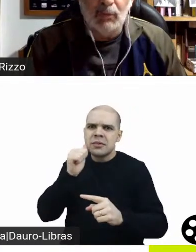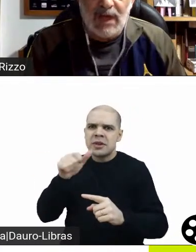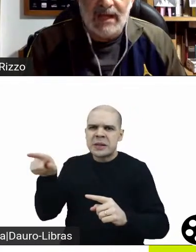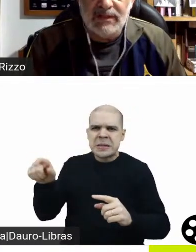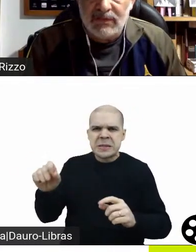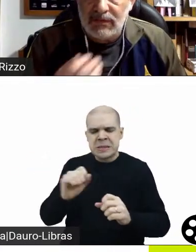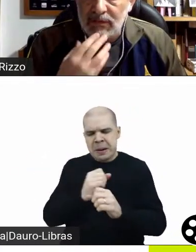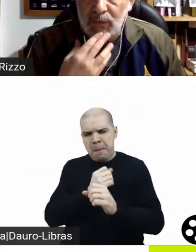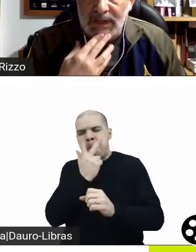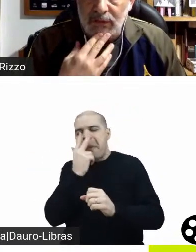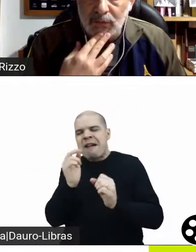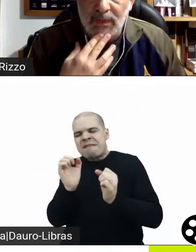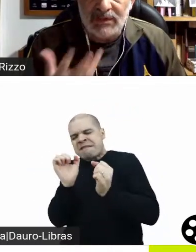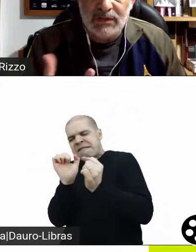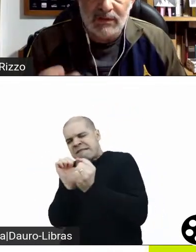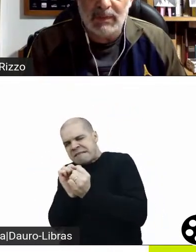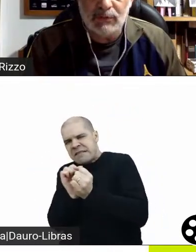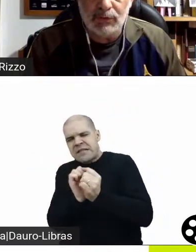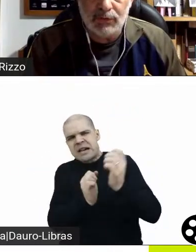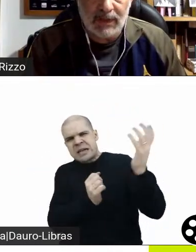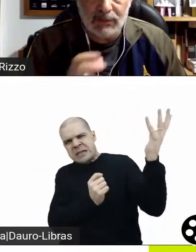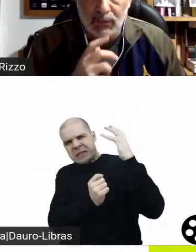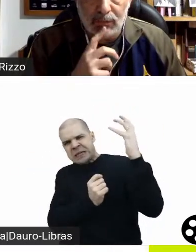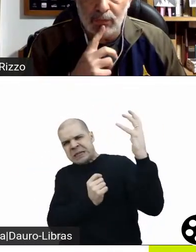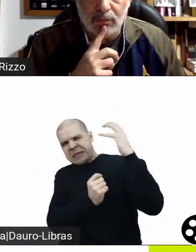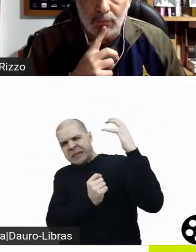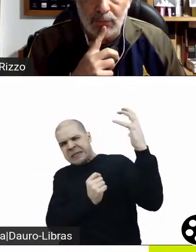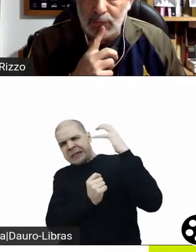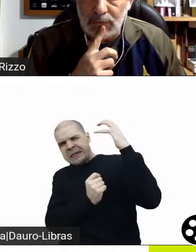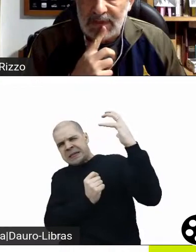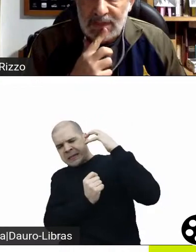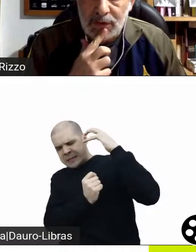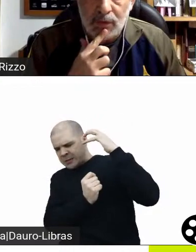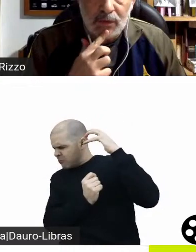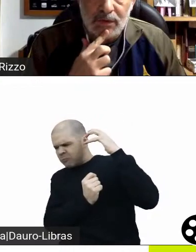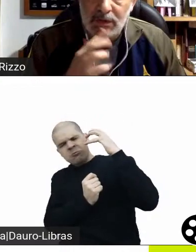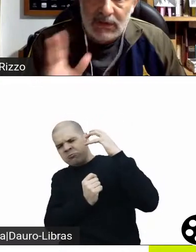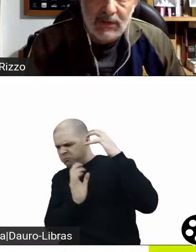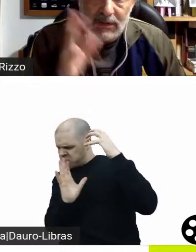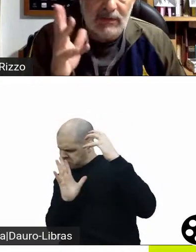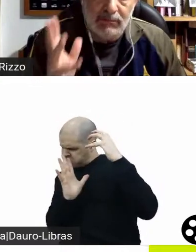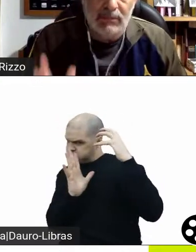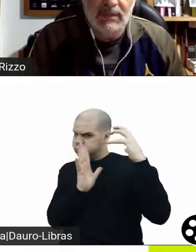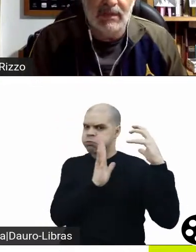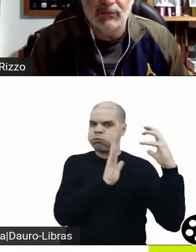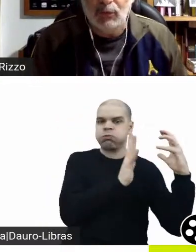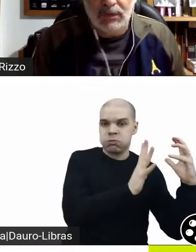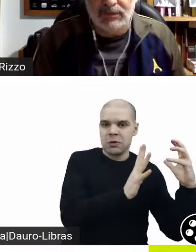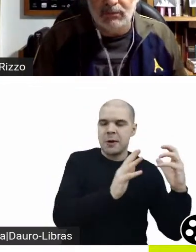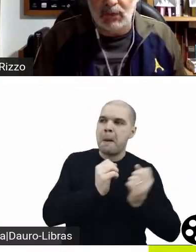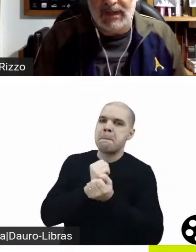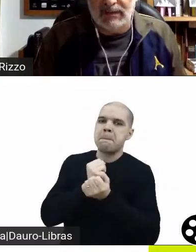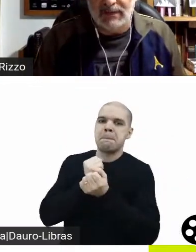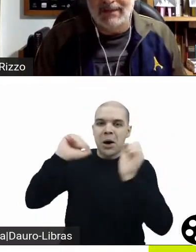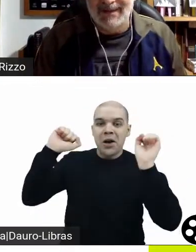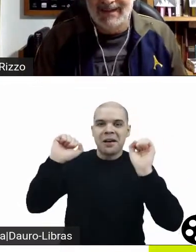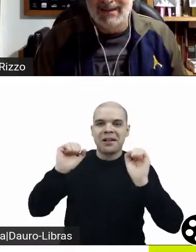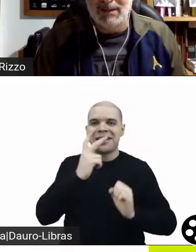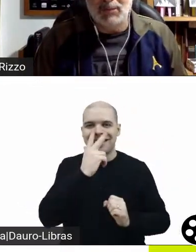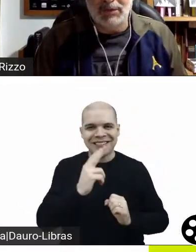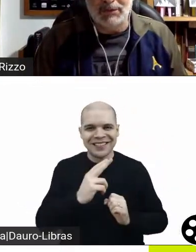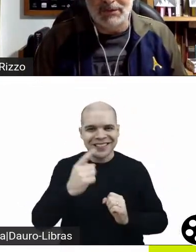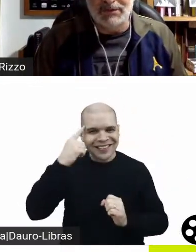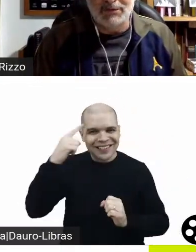sobre mulheres, mulheres submetidas a padrões sociais muito rígidos, e as duas mulheres,